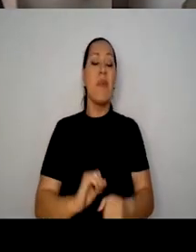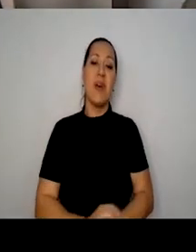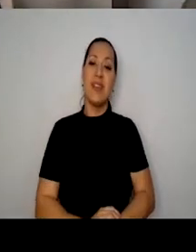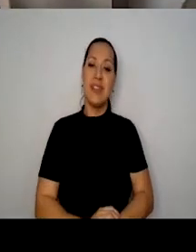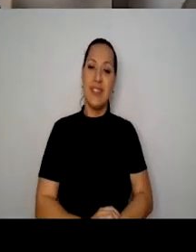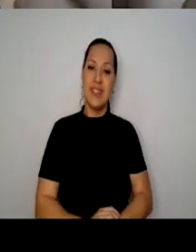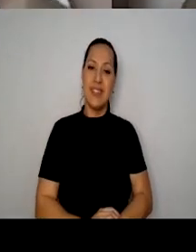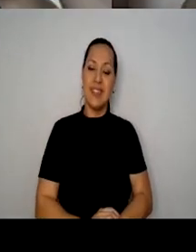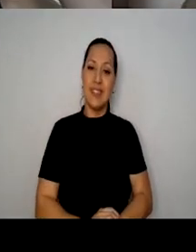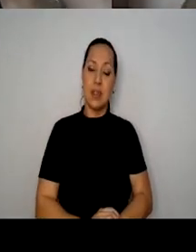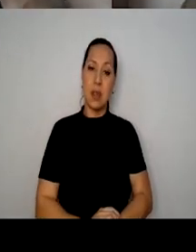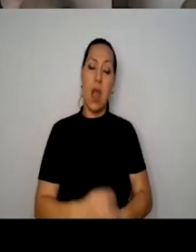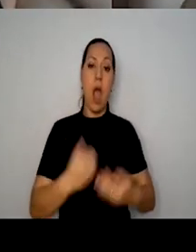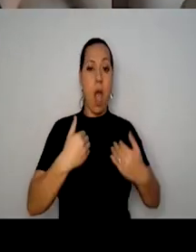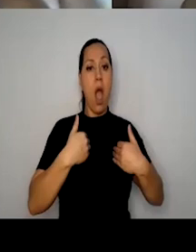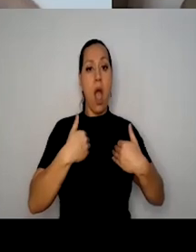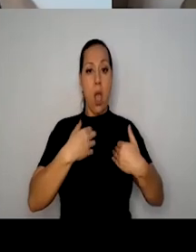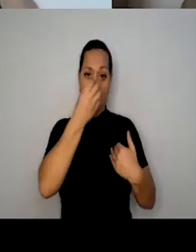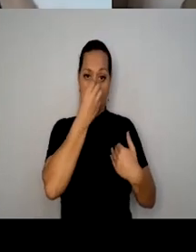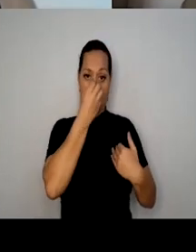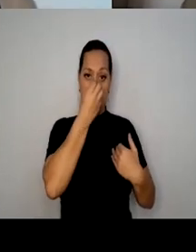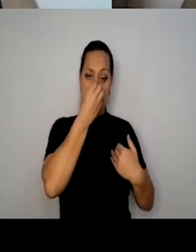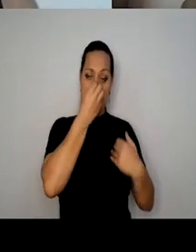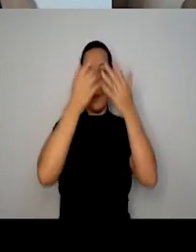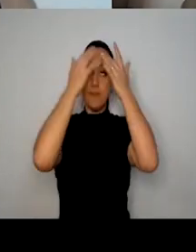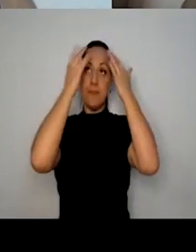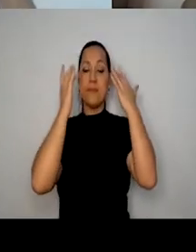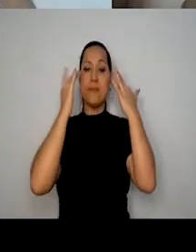Eu entro de palhaça no fluxo,